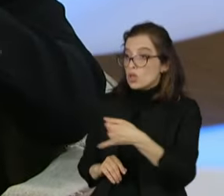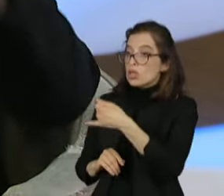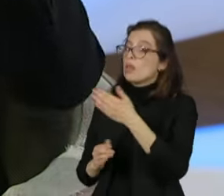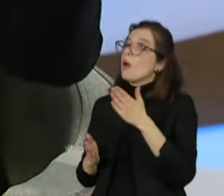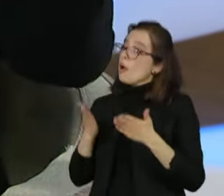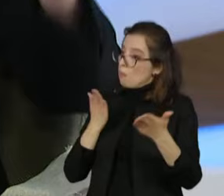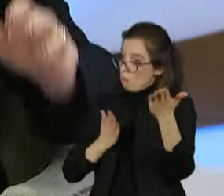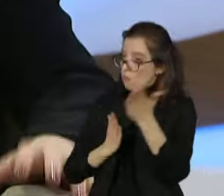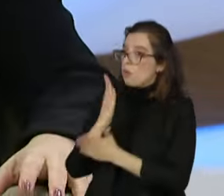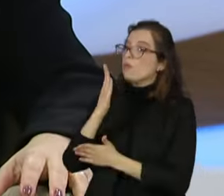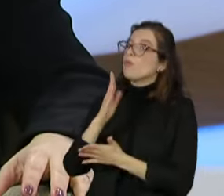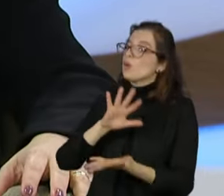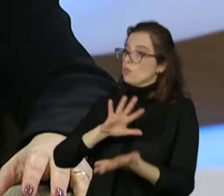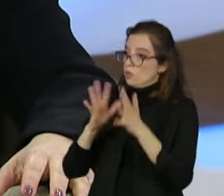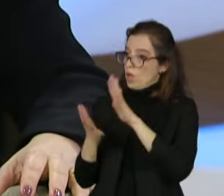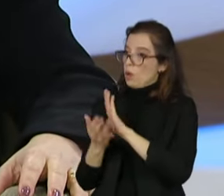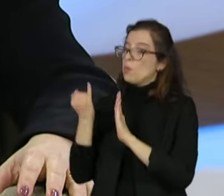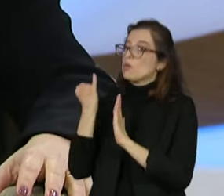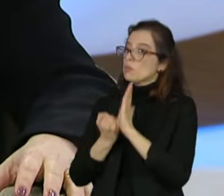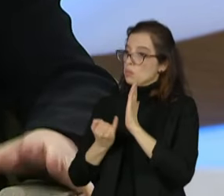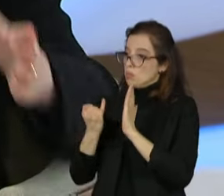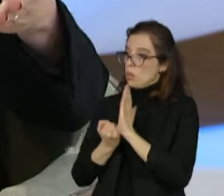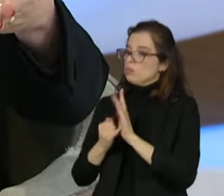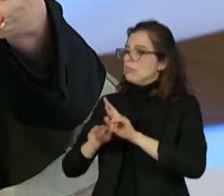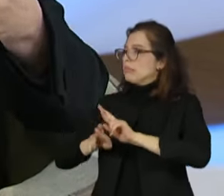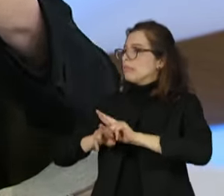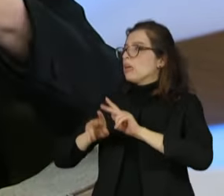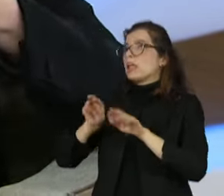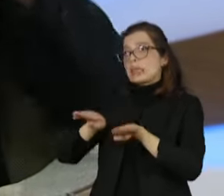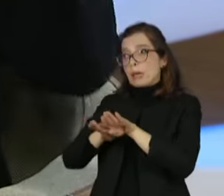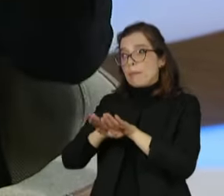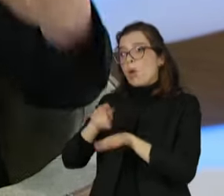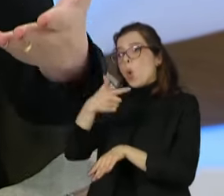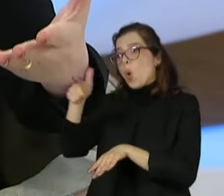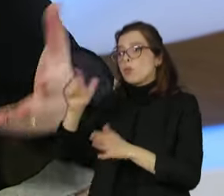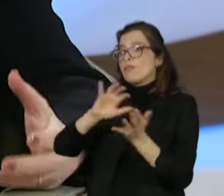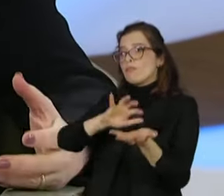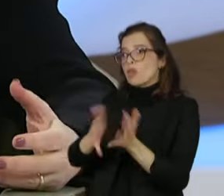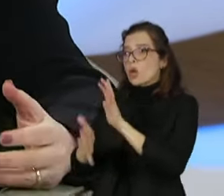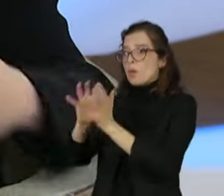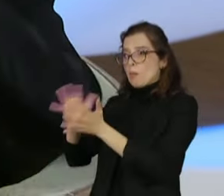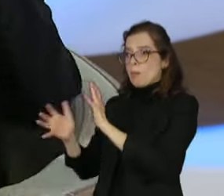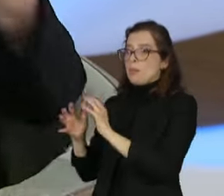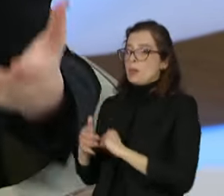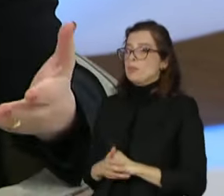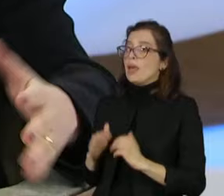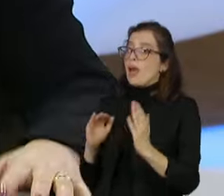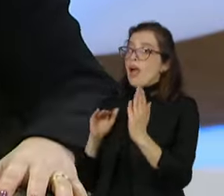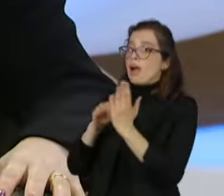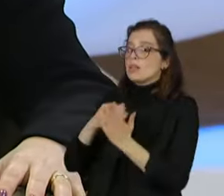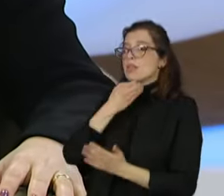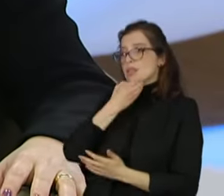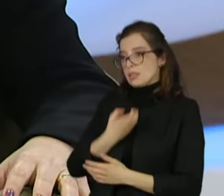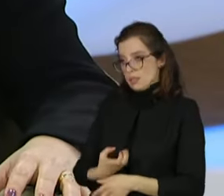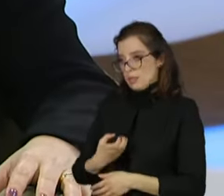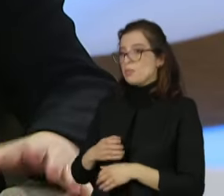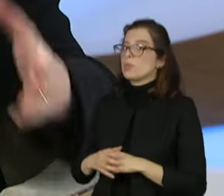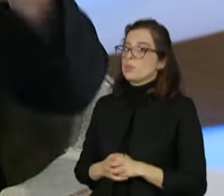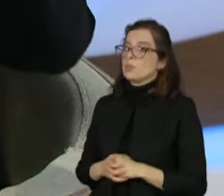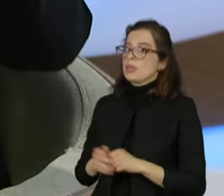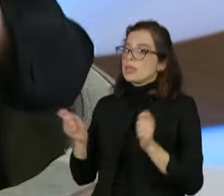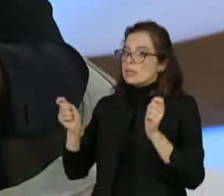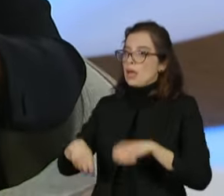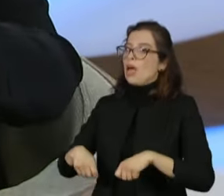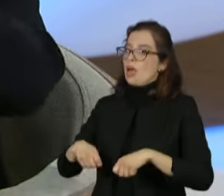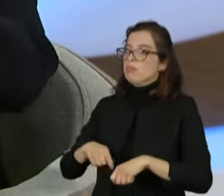dezembro, nós ainda temos um tempo para trabalhar no Congresso Nacional. O próximo presidente da República, eu eleito a presidente da República, vou chegar para o